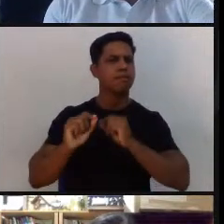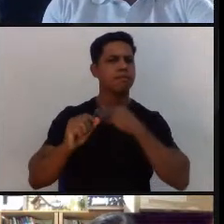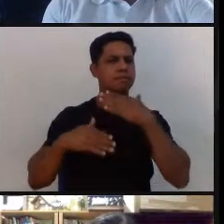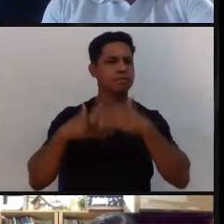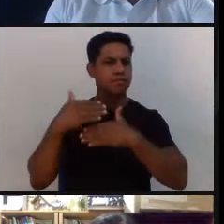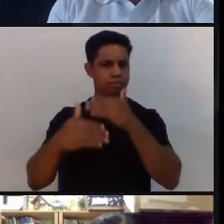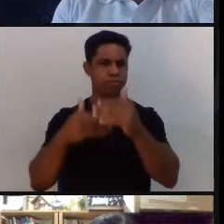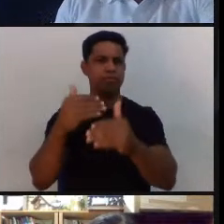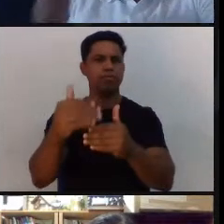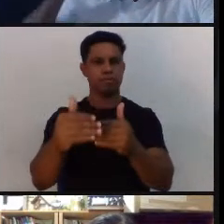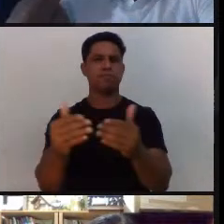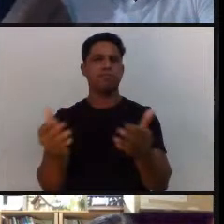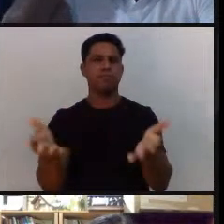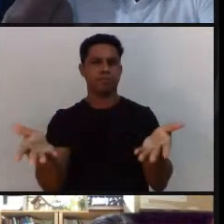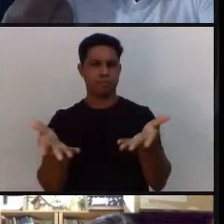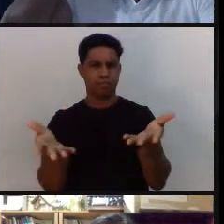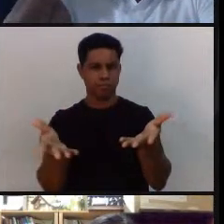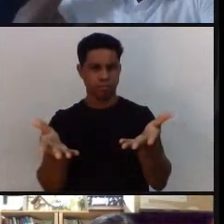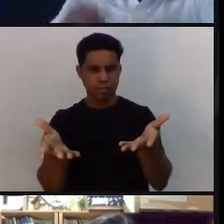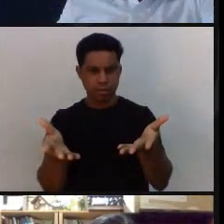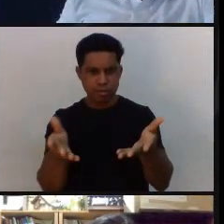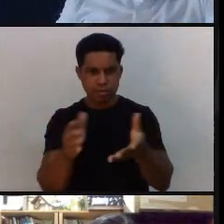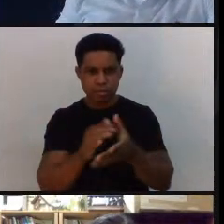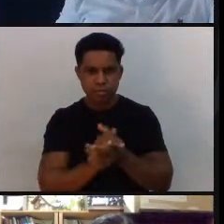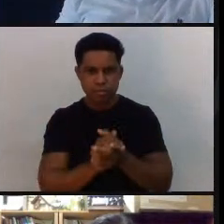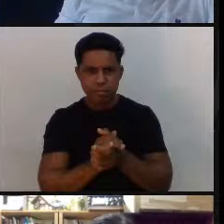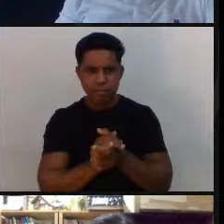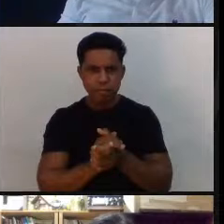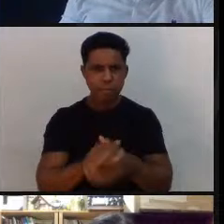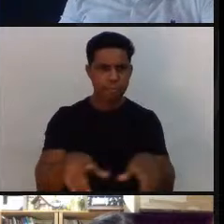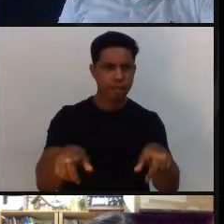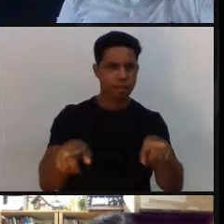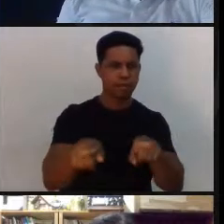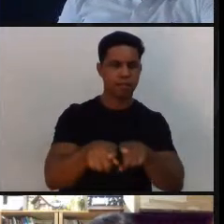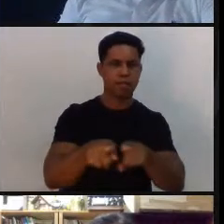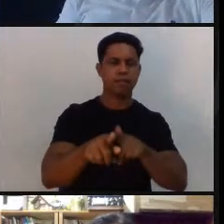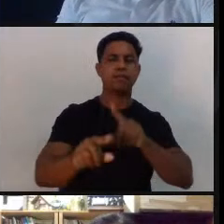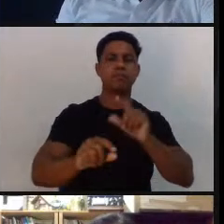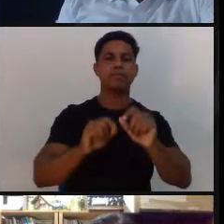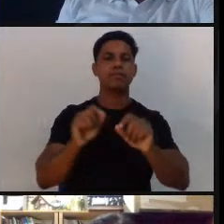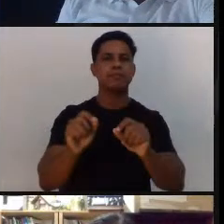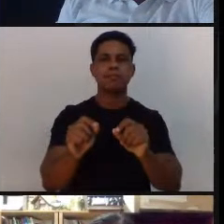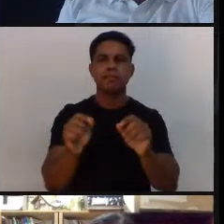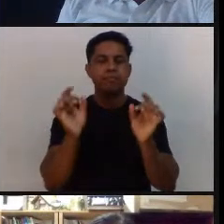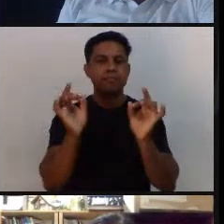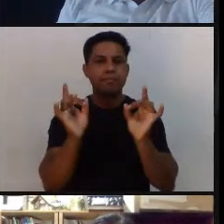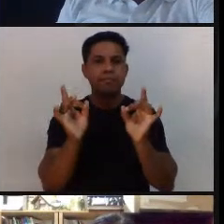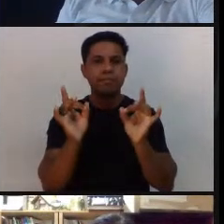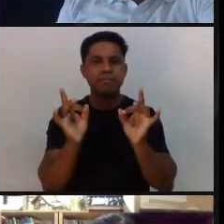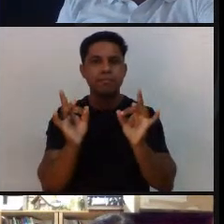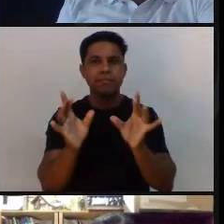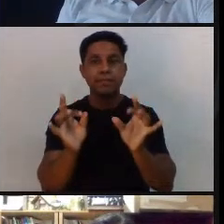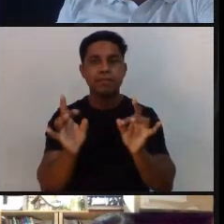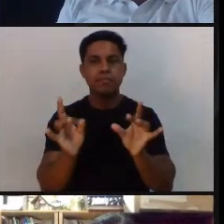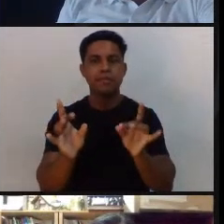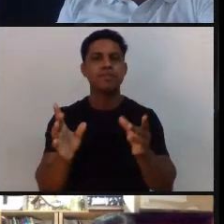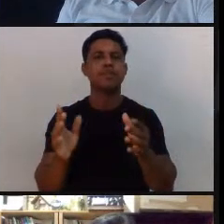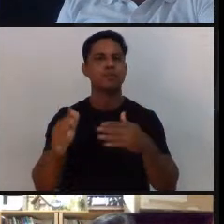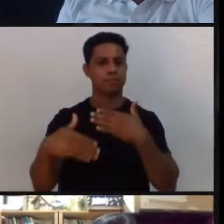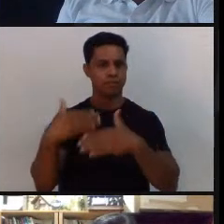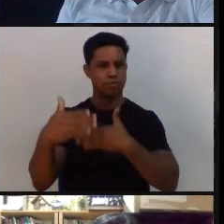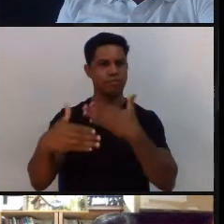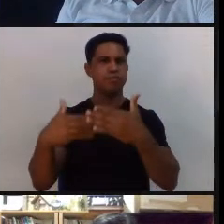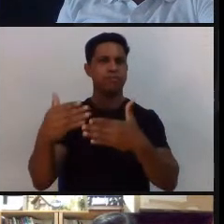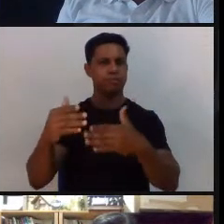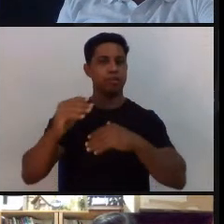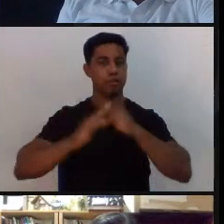a minha prática, pesquisas, e também, em especial, com o desenvolvimento profissional, com a formação de